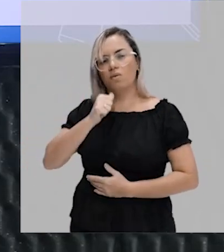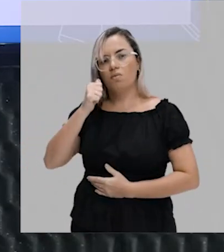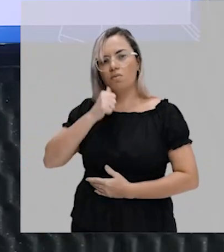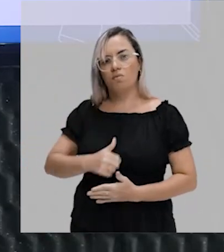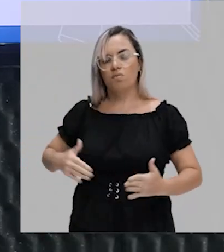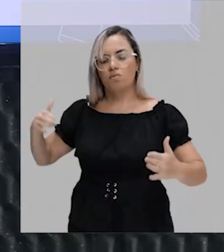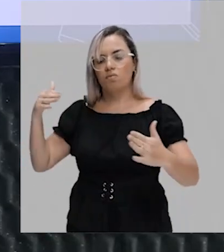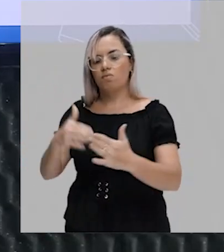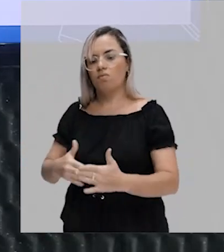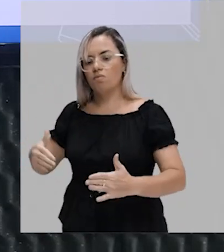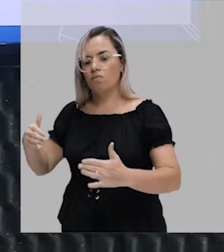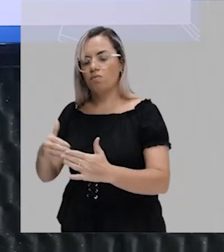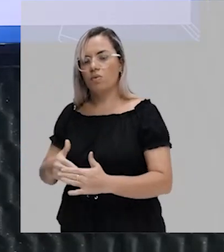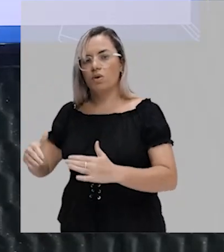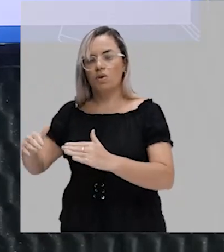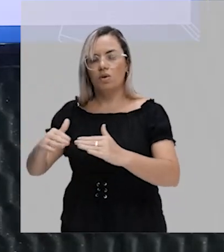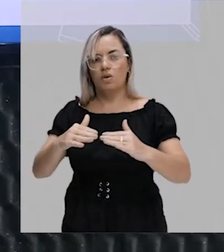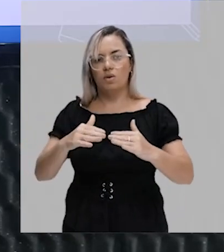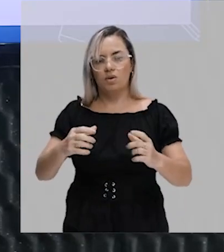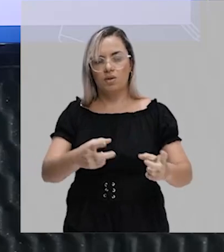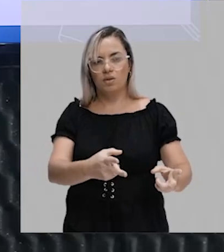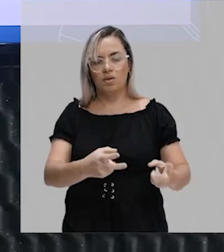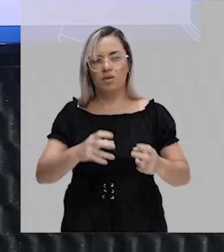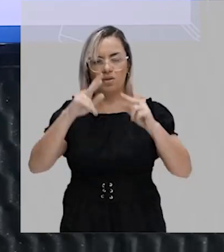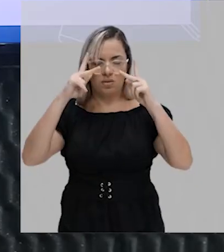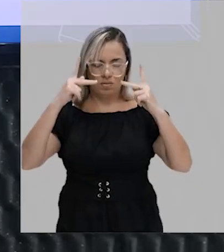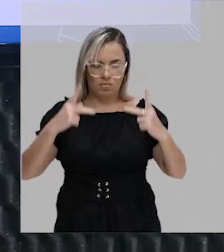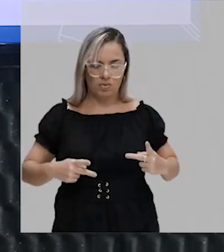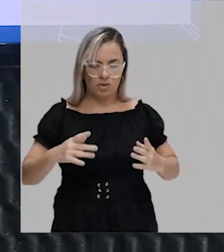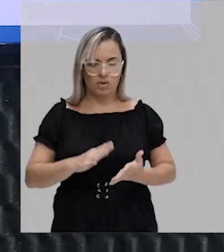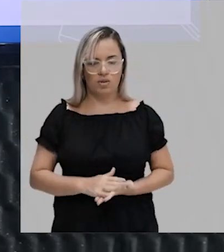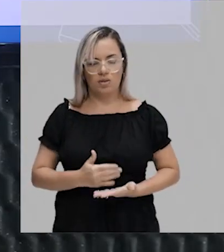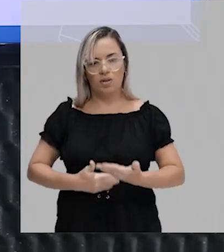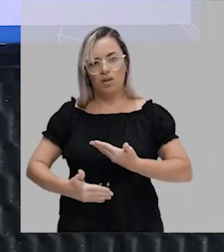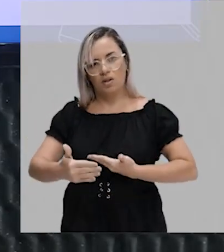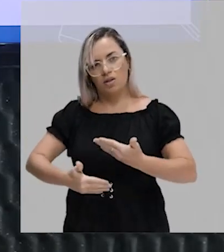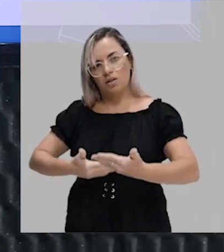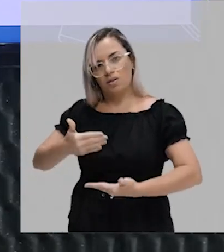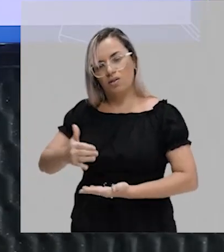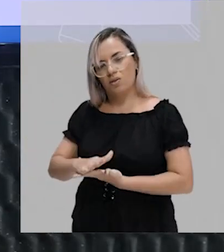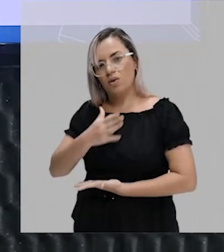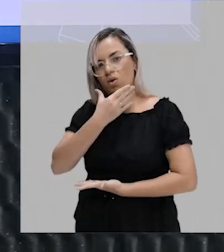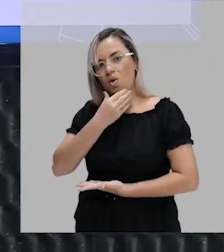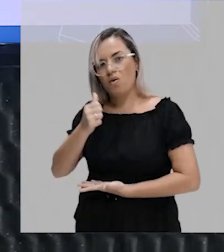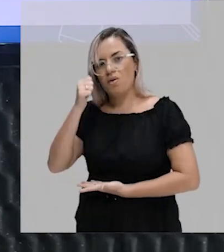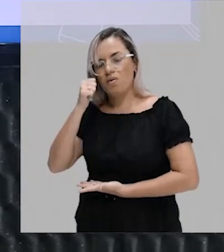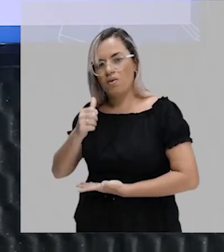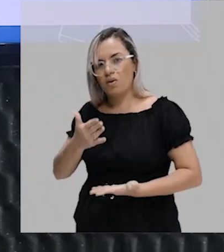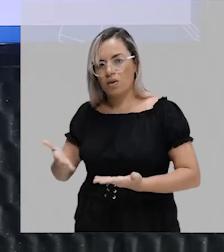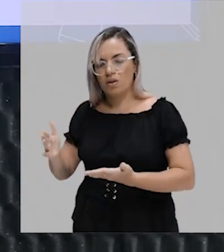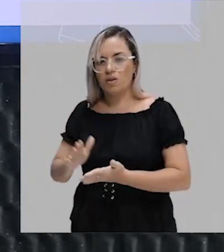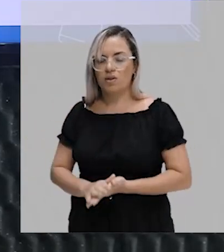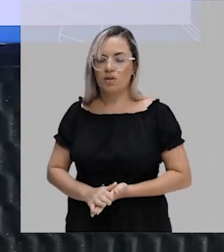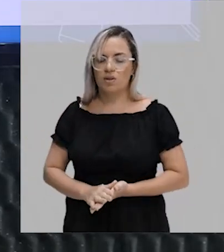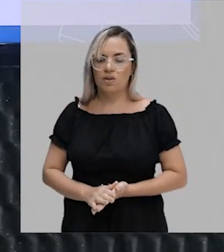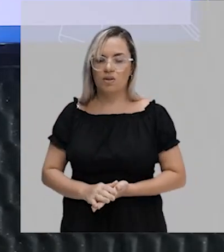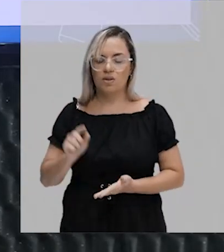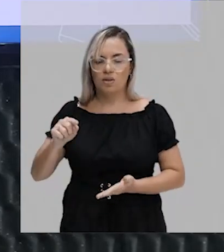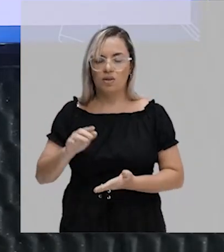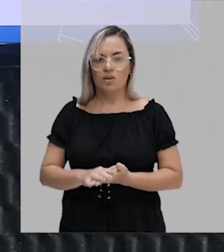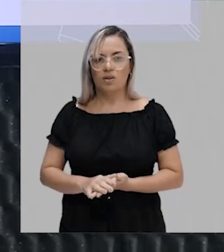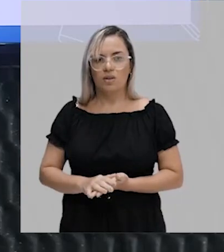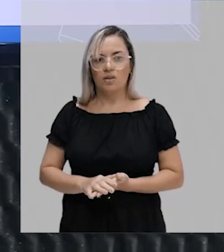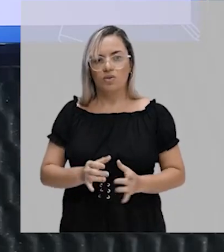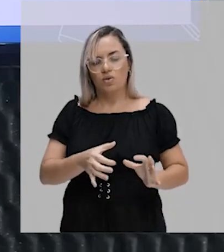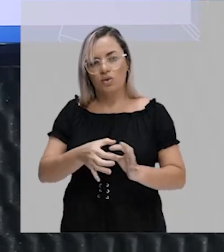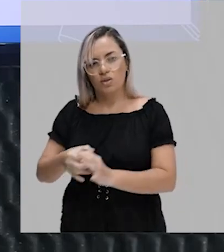igualdade de percepção de humanidade entre homens e mulheres, ainda mais se tratando da escravidão. Que aí, além do